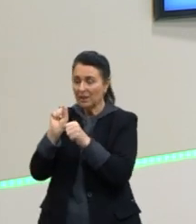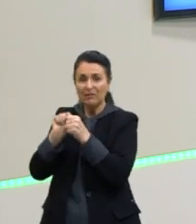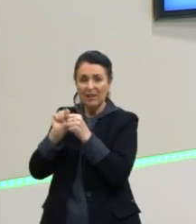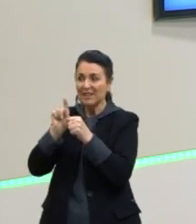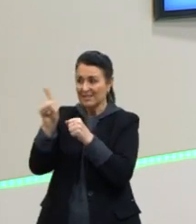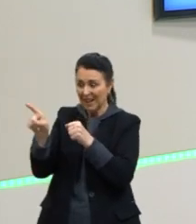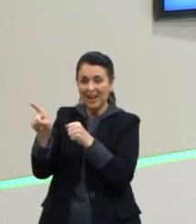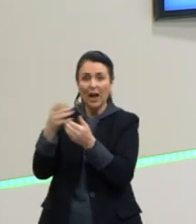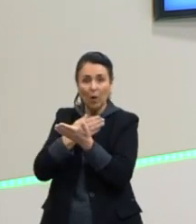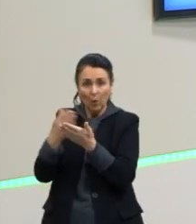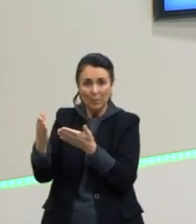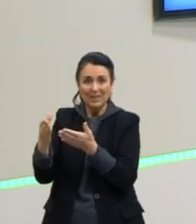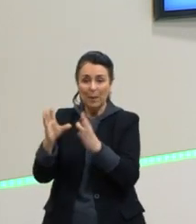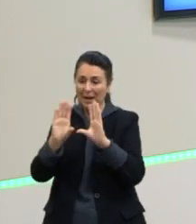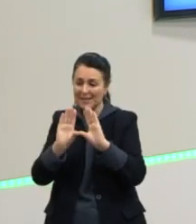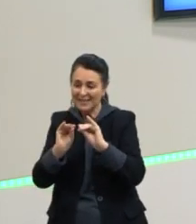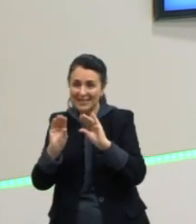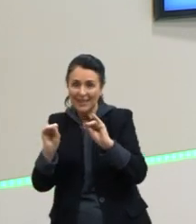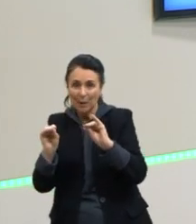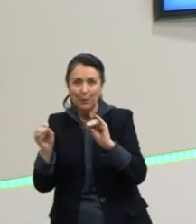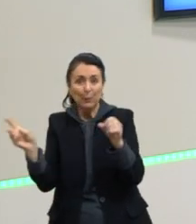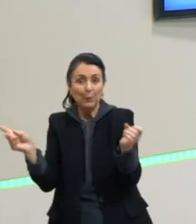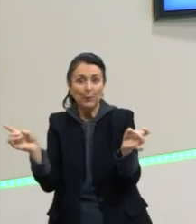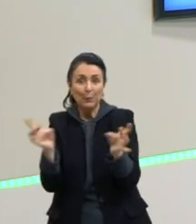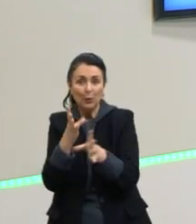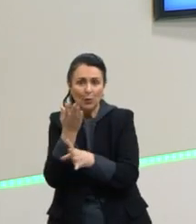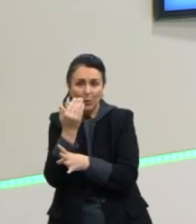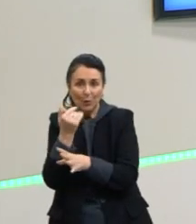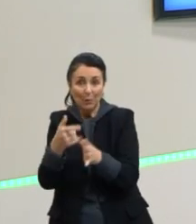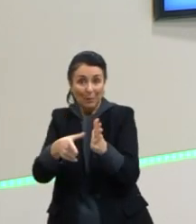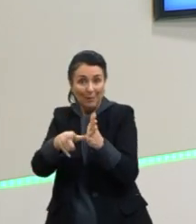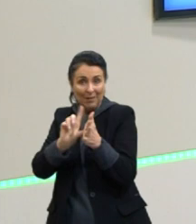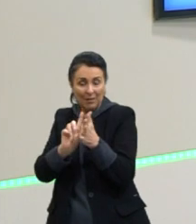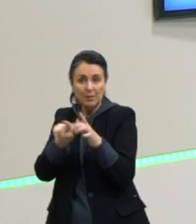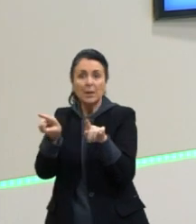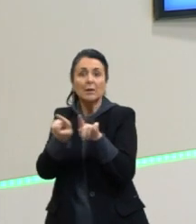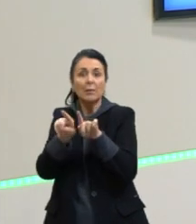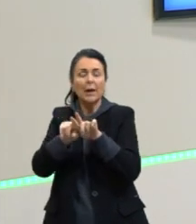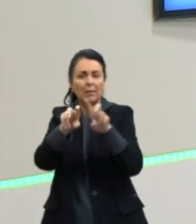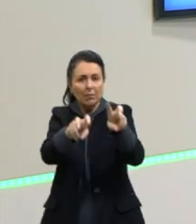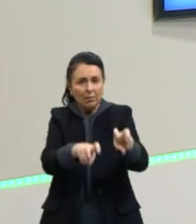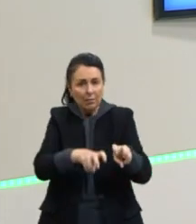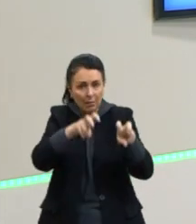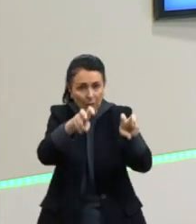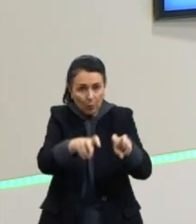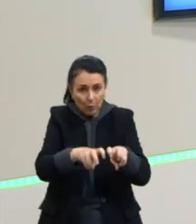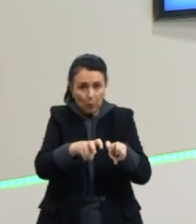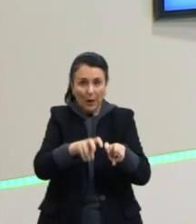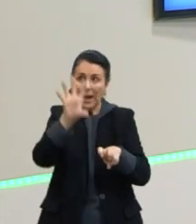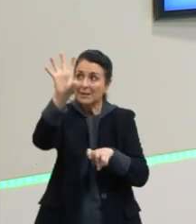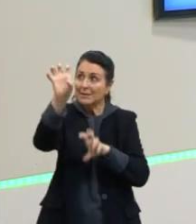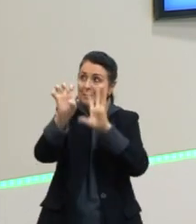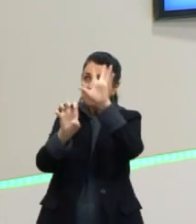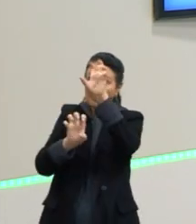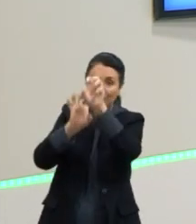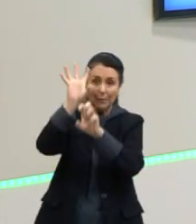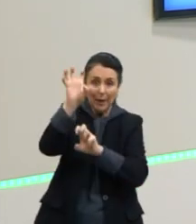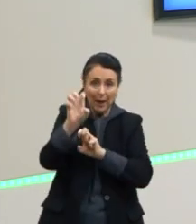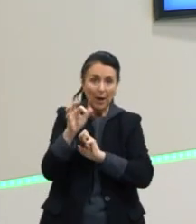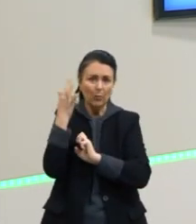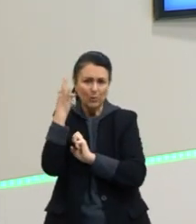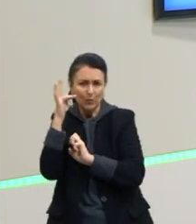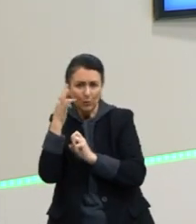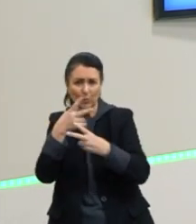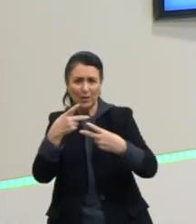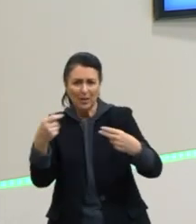amadurecimento. Nos mercados e hortifrutis, até na agricultura, às vezes, eles colhem as plantas mais cedo. E aí,